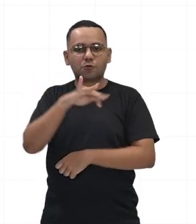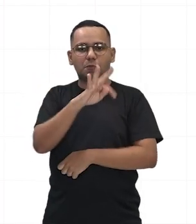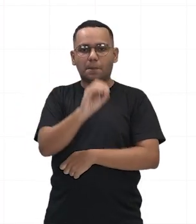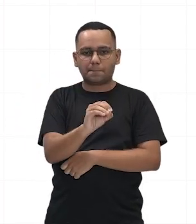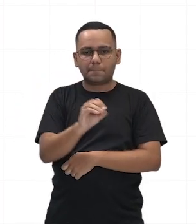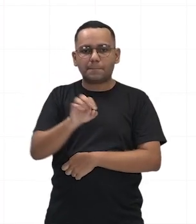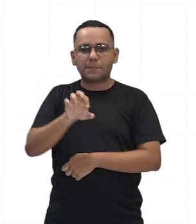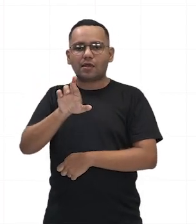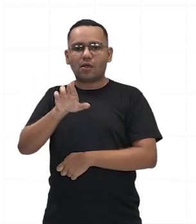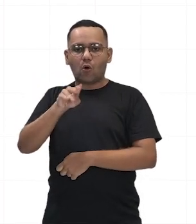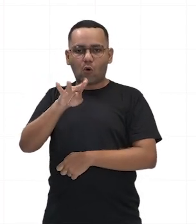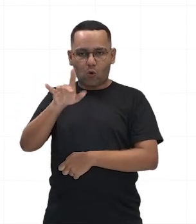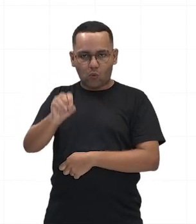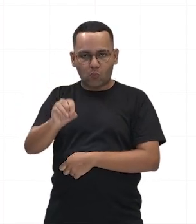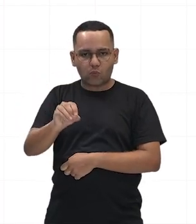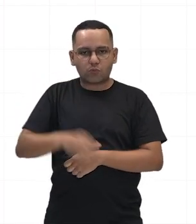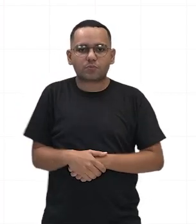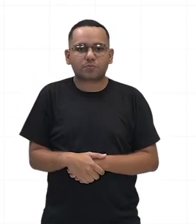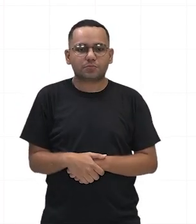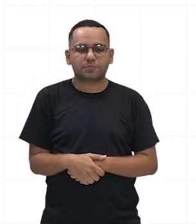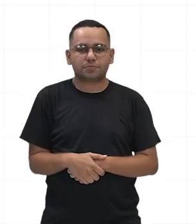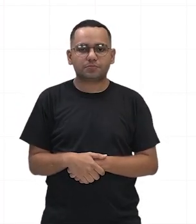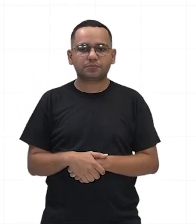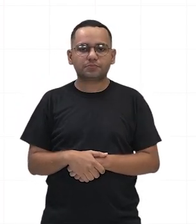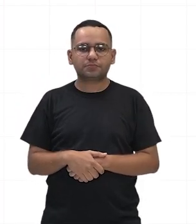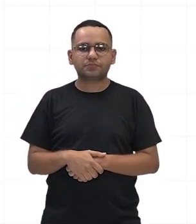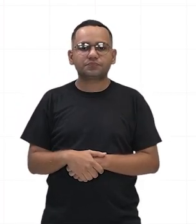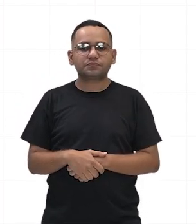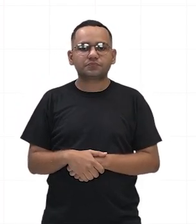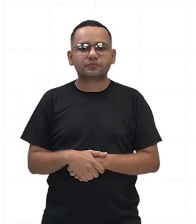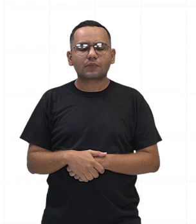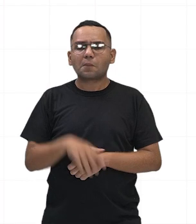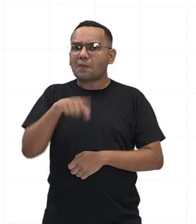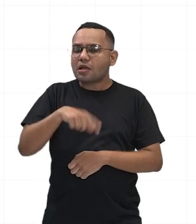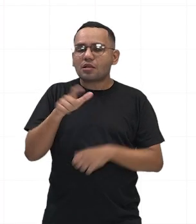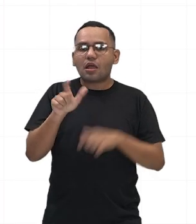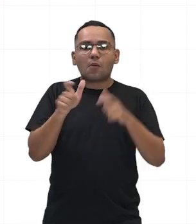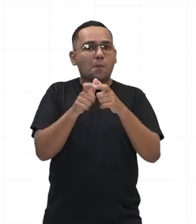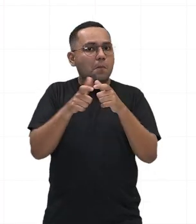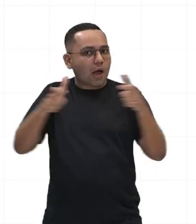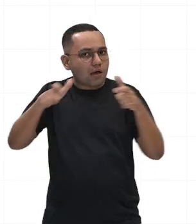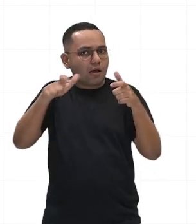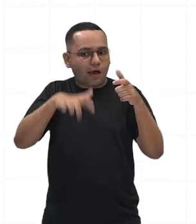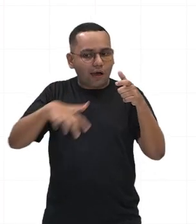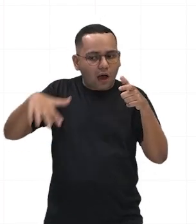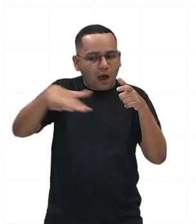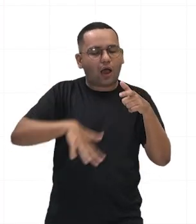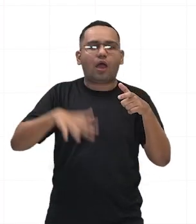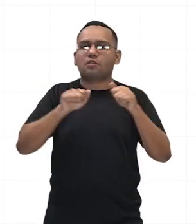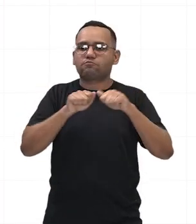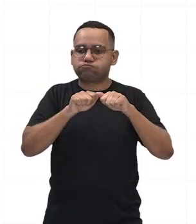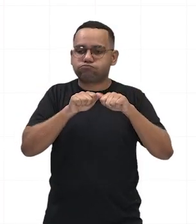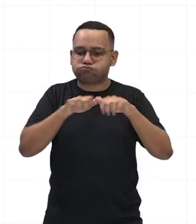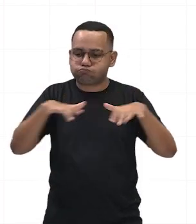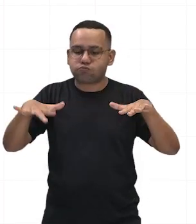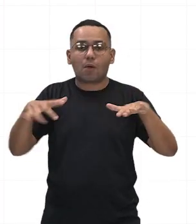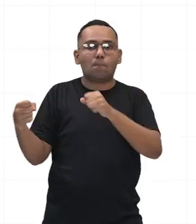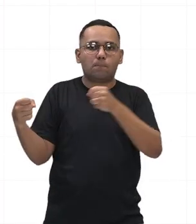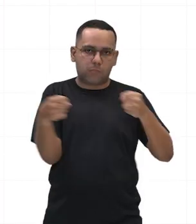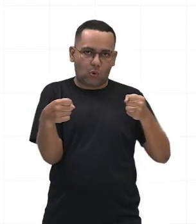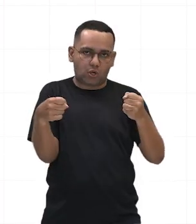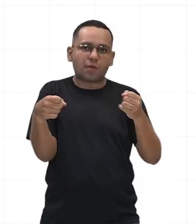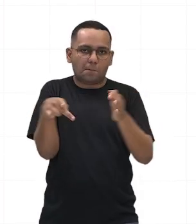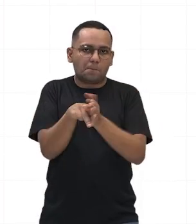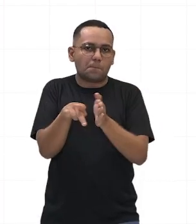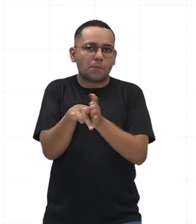transformou no maior império da Antiguidade. Ele vai, então, se expandir. Se vocês observarem aí, nós vamos ver